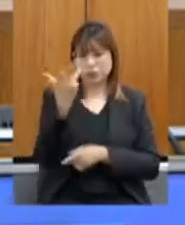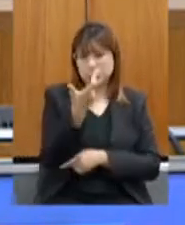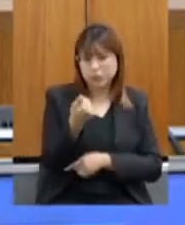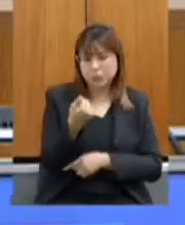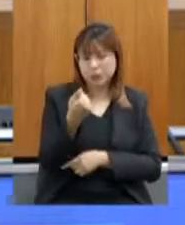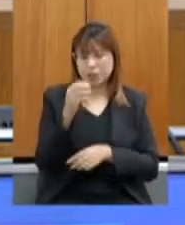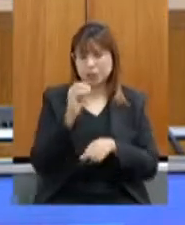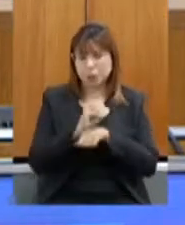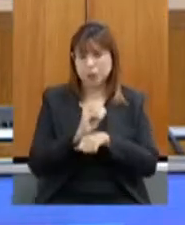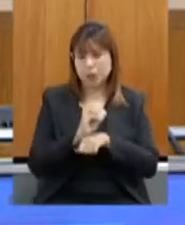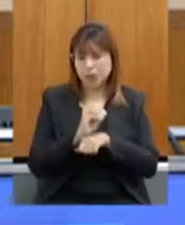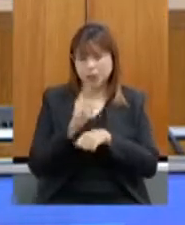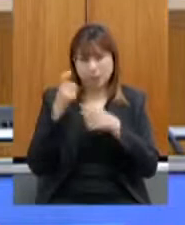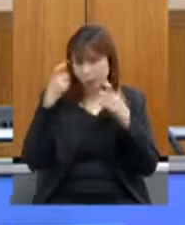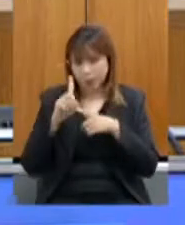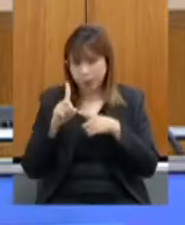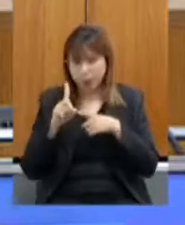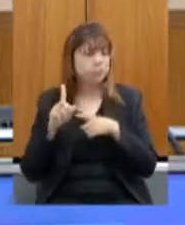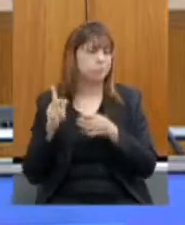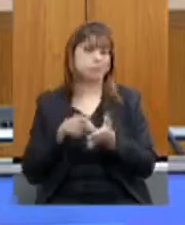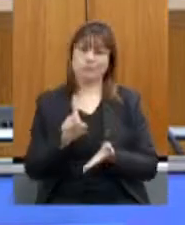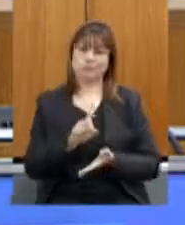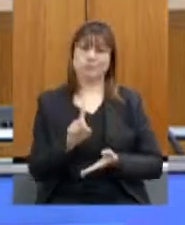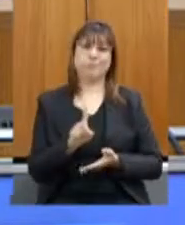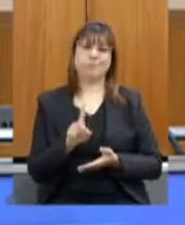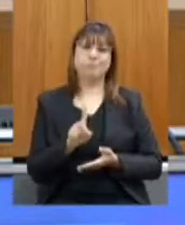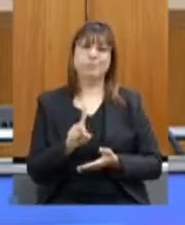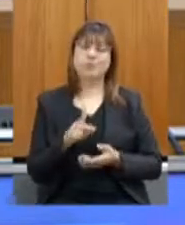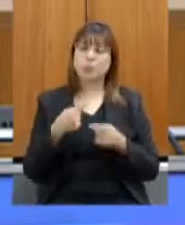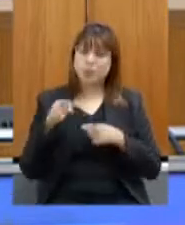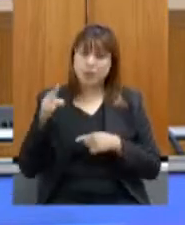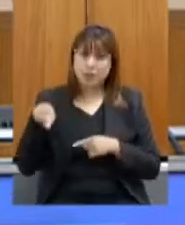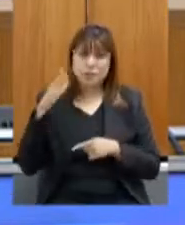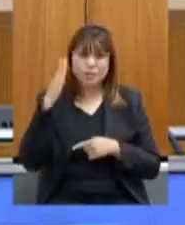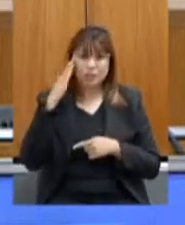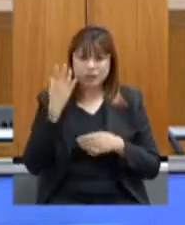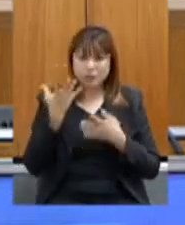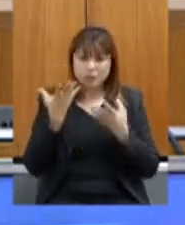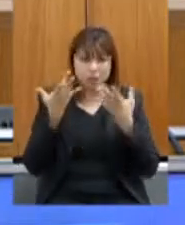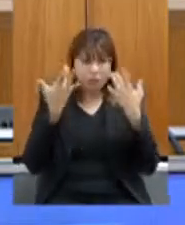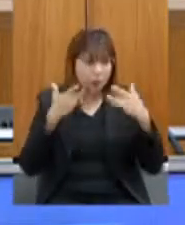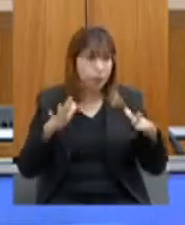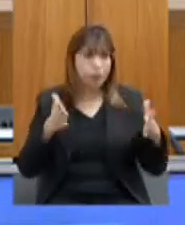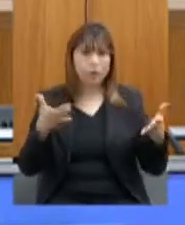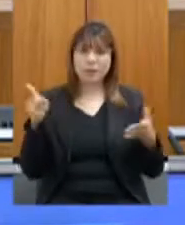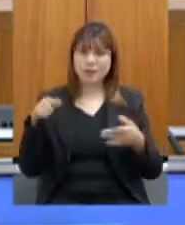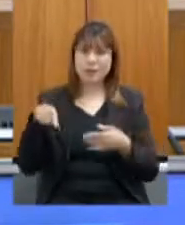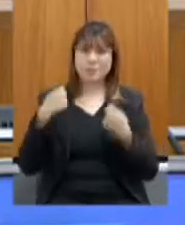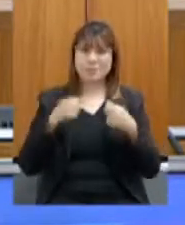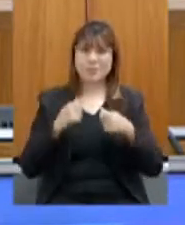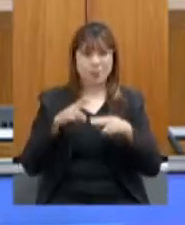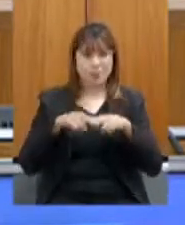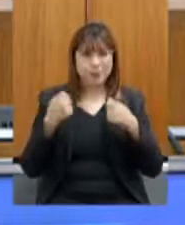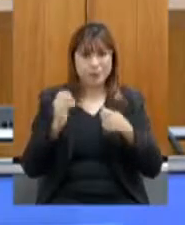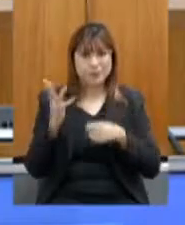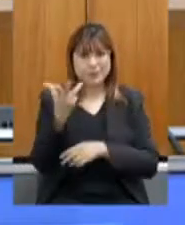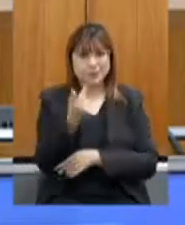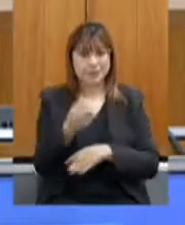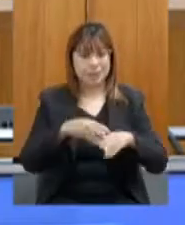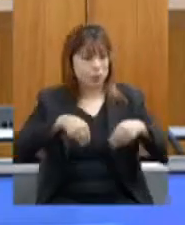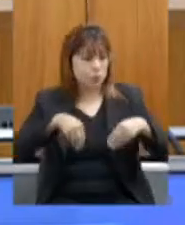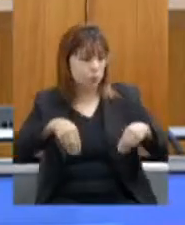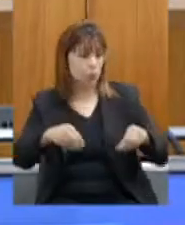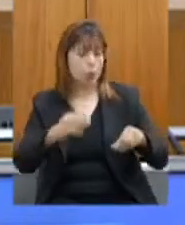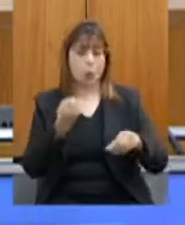muito bem que o recurso que ele trabalha é o recurso natural e que por isso ele tem que ser preservado seja ele o solo seja